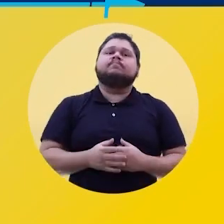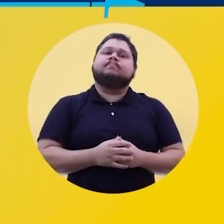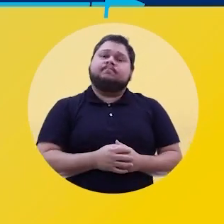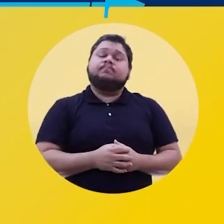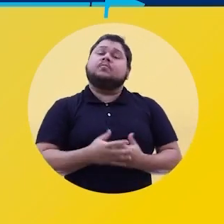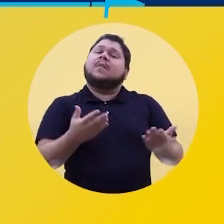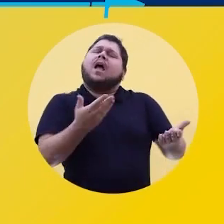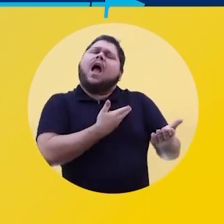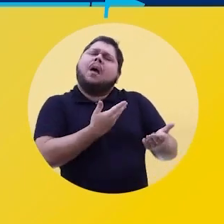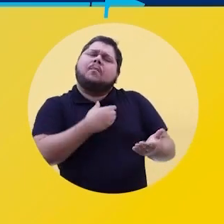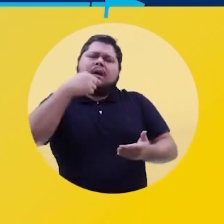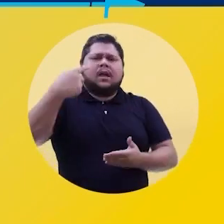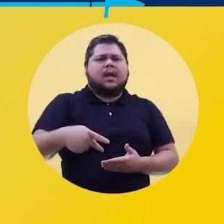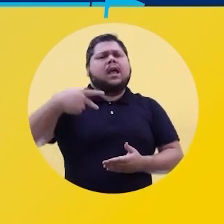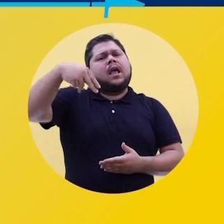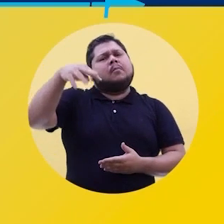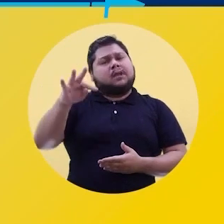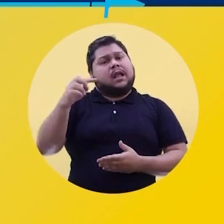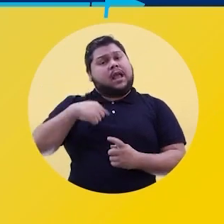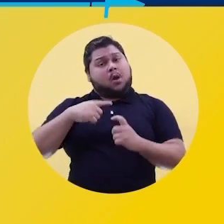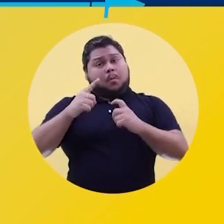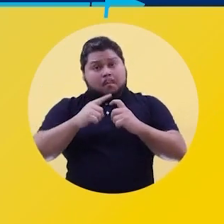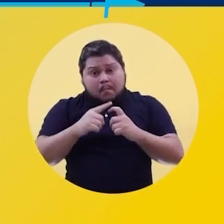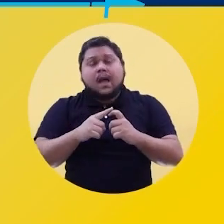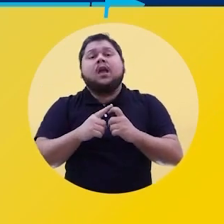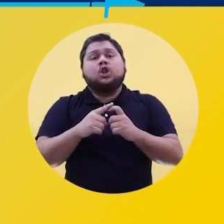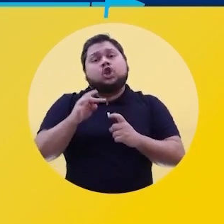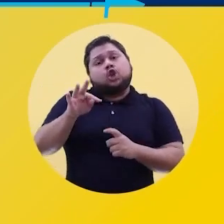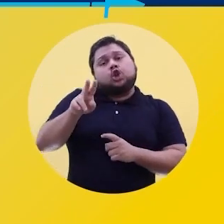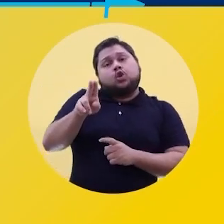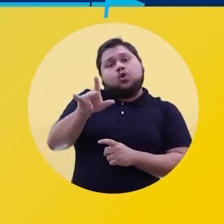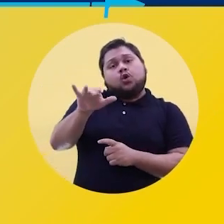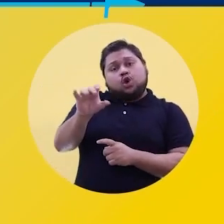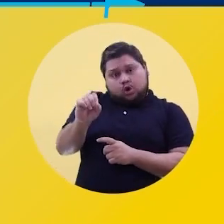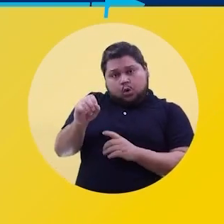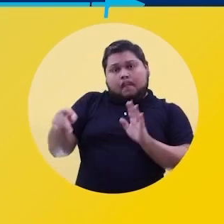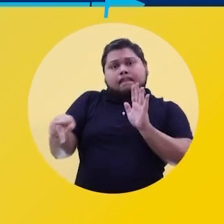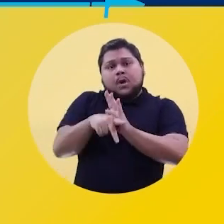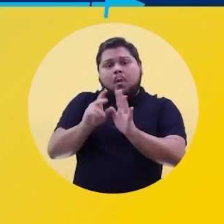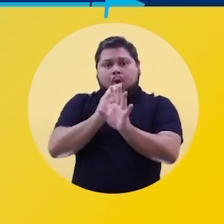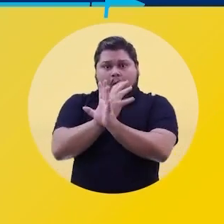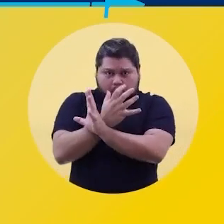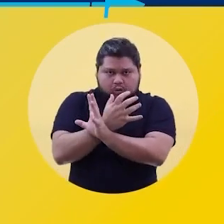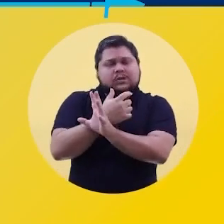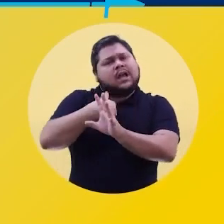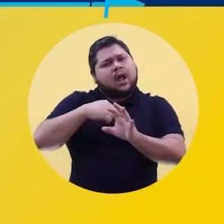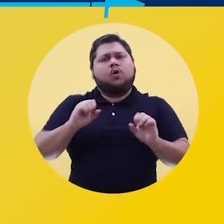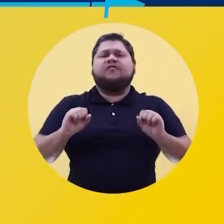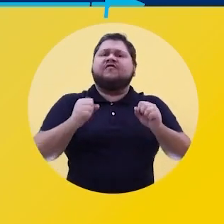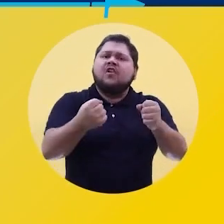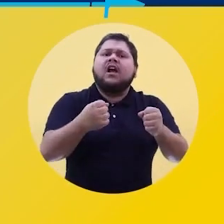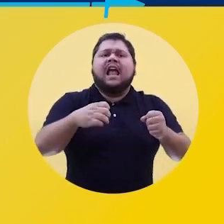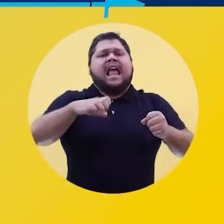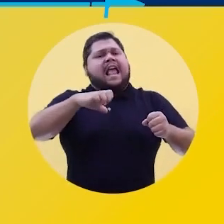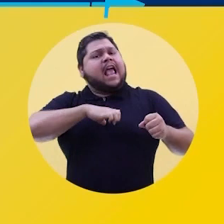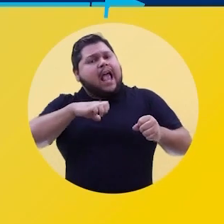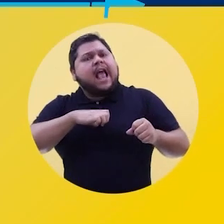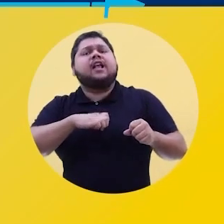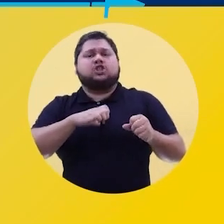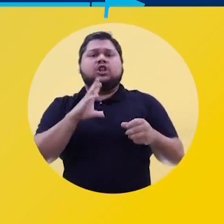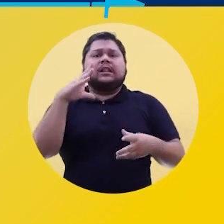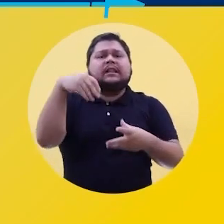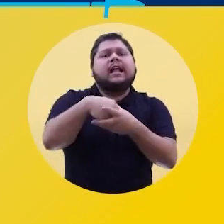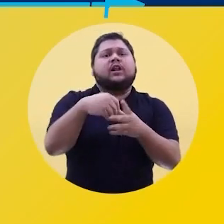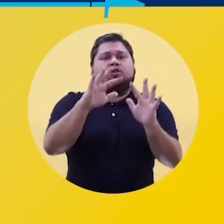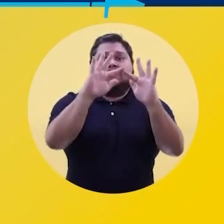Bozaipo, 4444 Bem, meus amigos de Mato Grosso Me chamo doutor Túlio Casado Sou médico, ortopedista